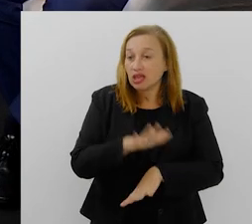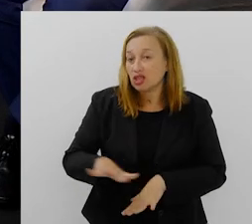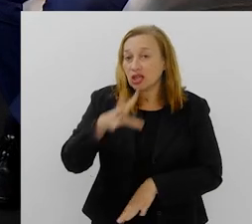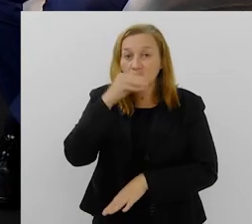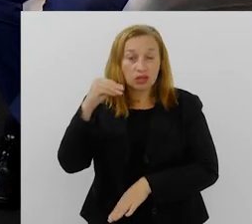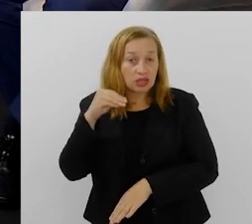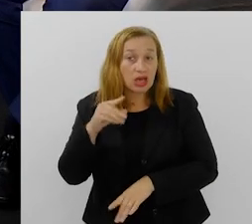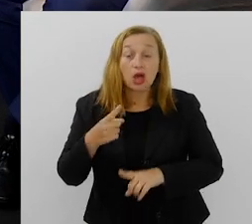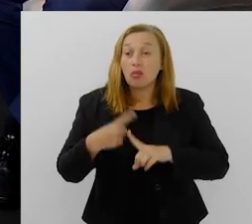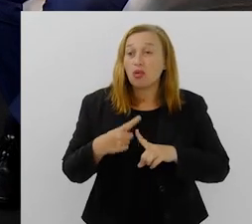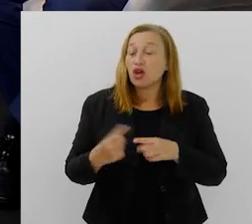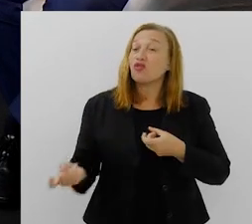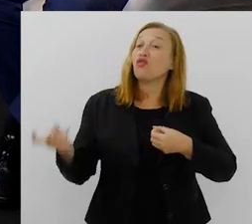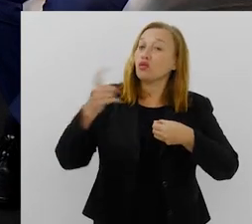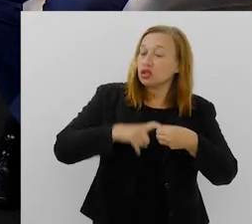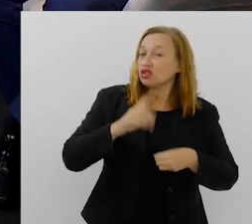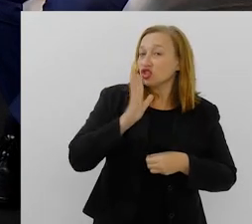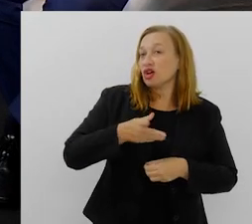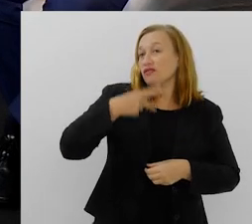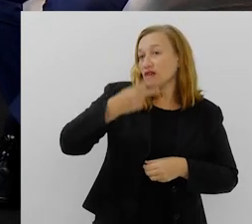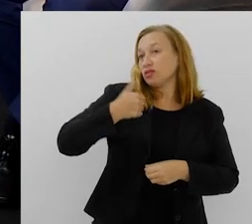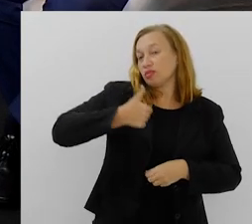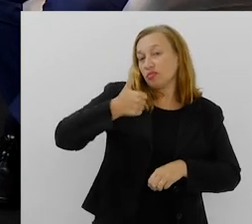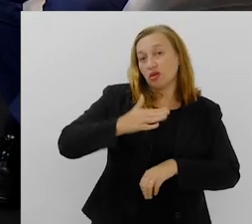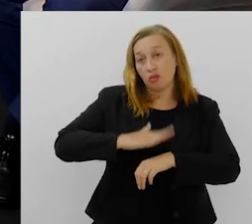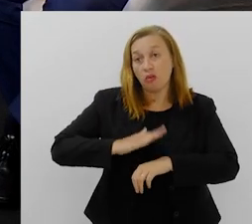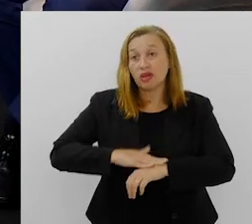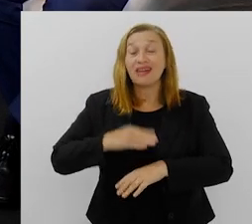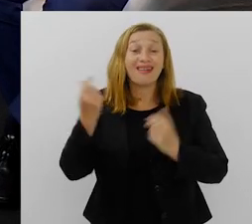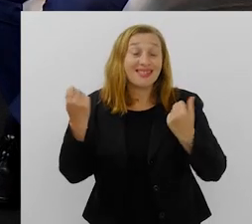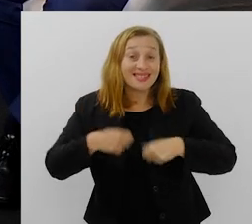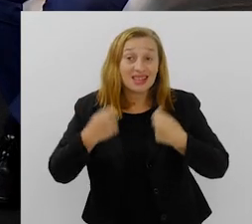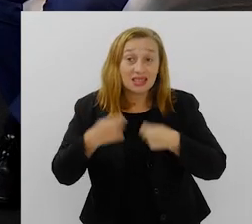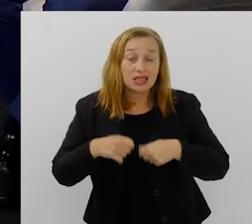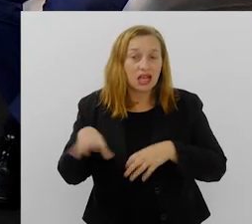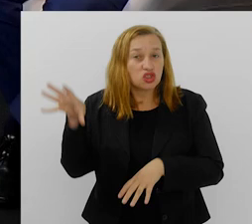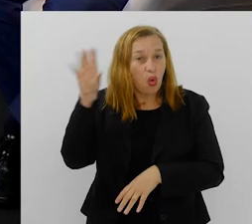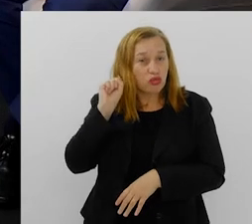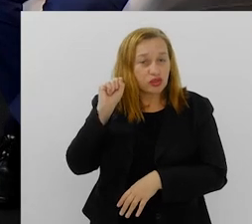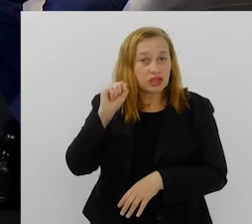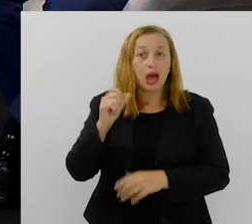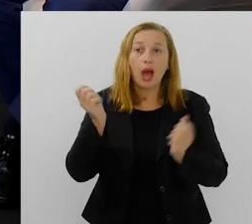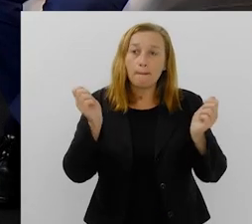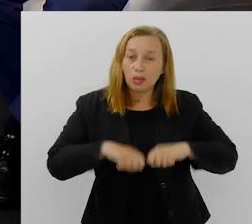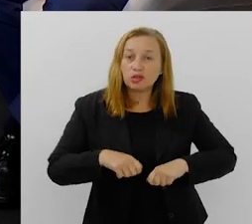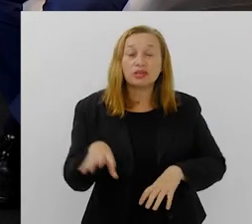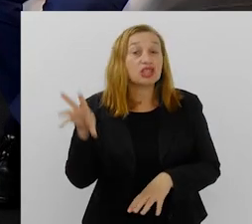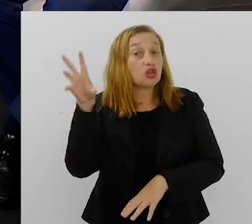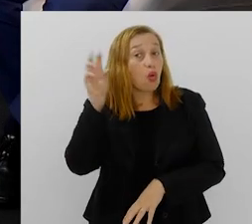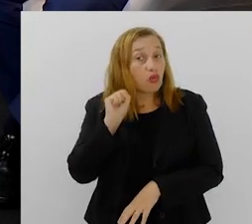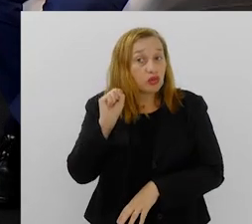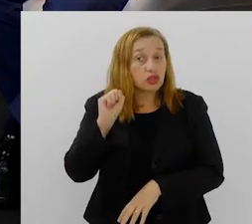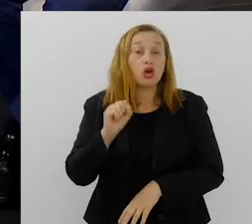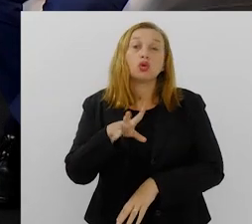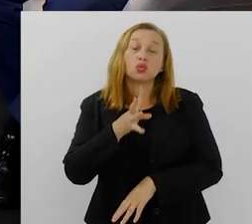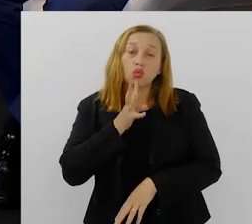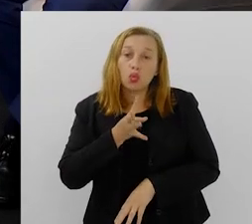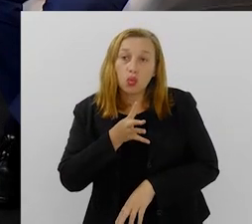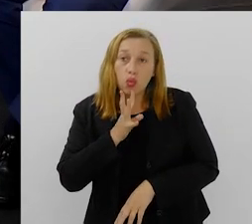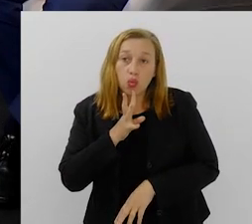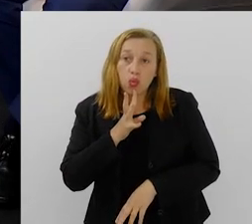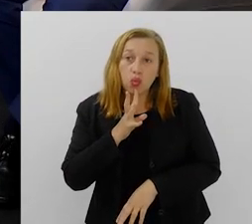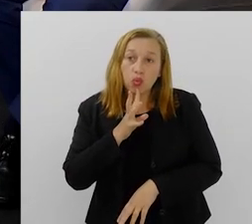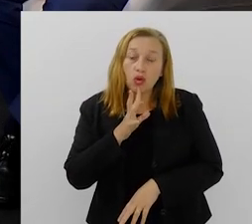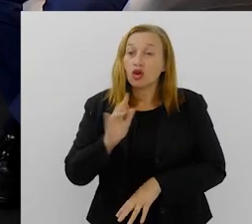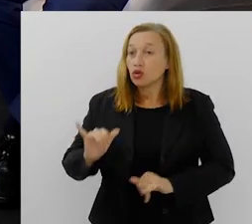adolescentes. Porque, voltando o que a gente falou no primeiro bloco, a necessidade da escuta, a possibilidade da escuta, do reconhecimento